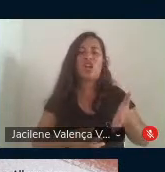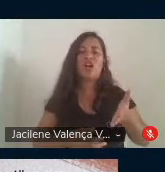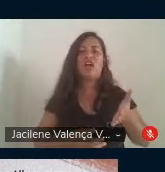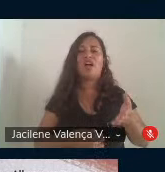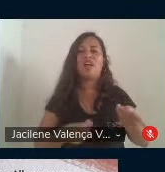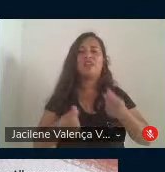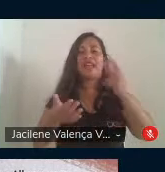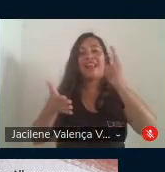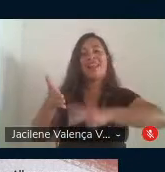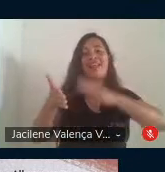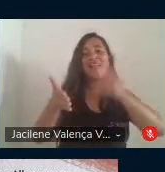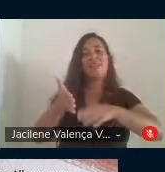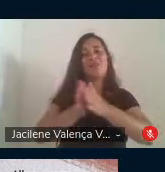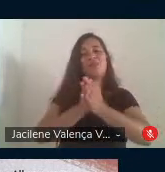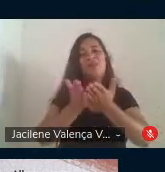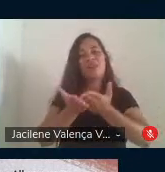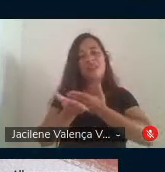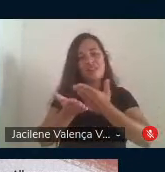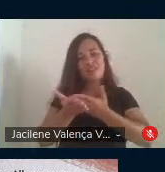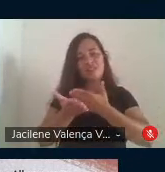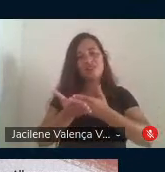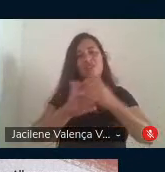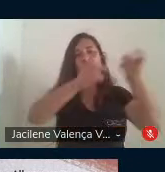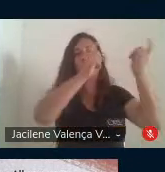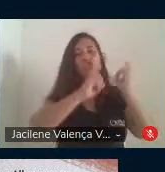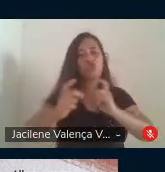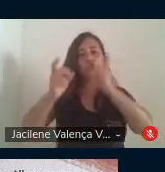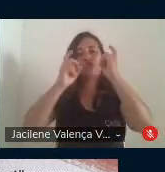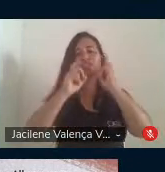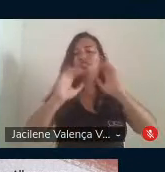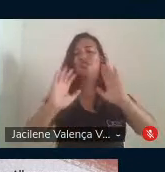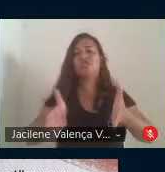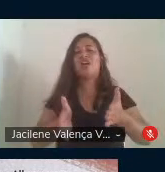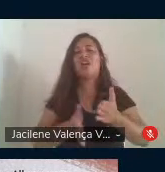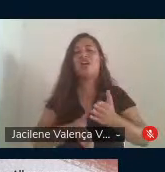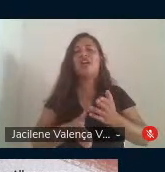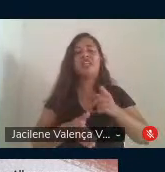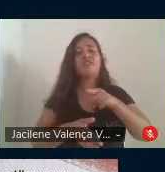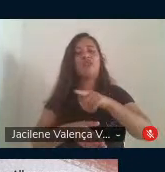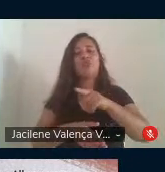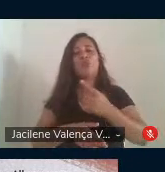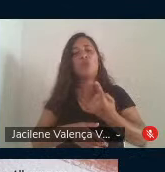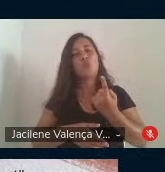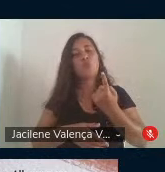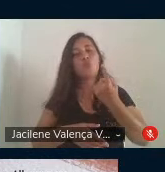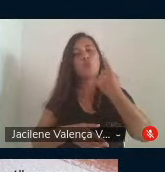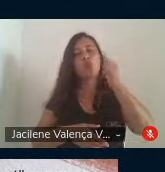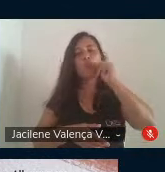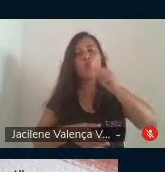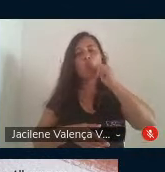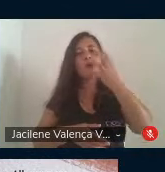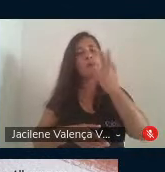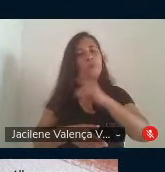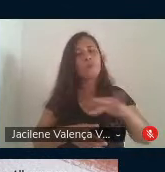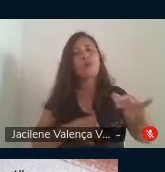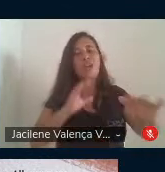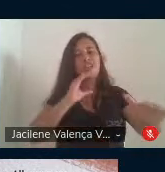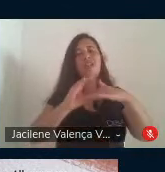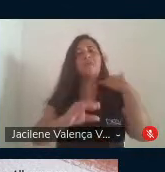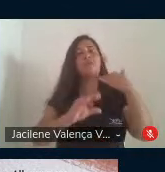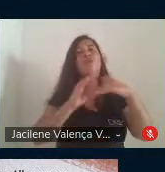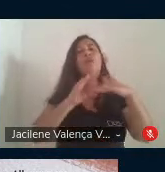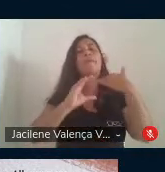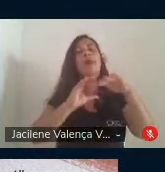lendo o livro, estão discutindo, e uma fala de uma garota que eu recebi um e-mail dela muito linda.